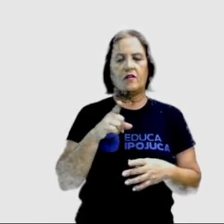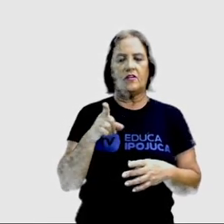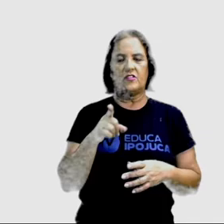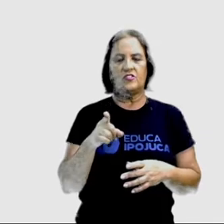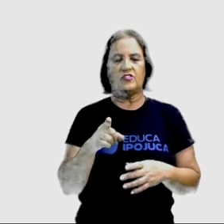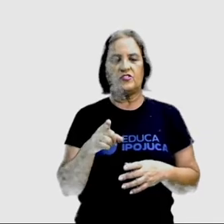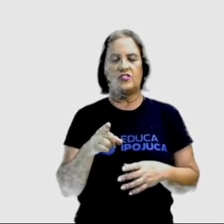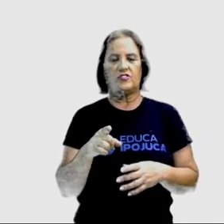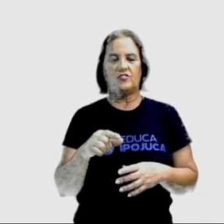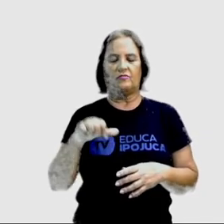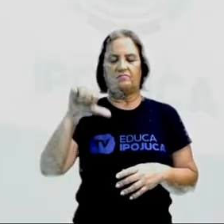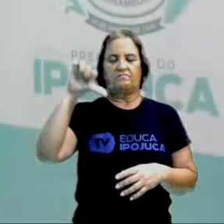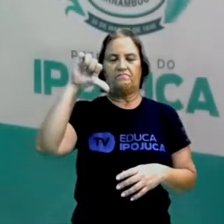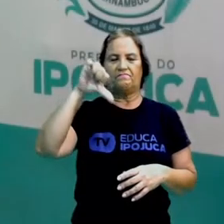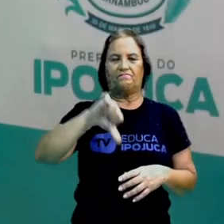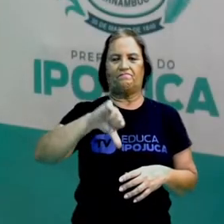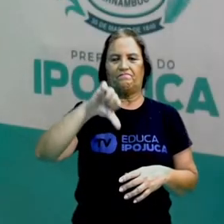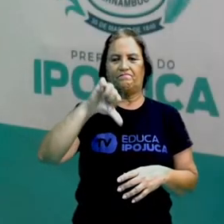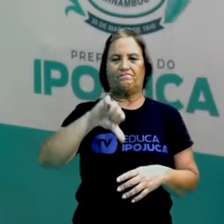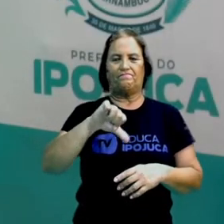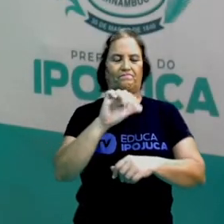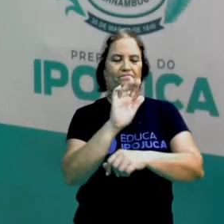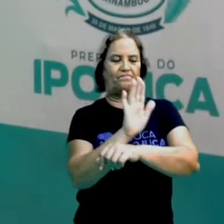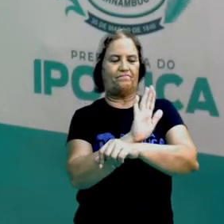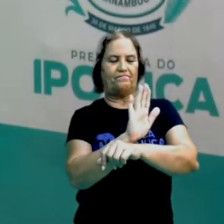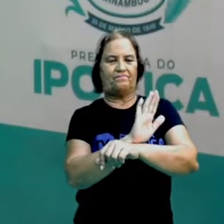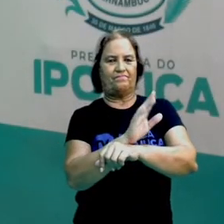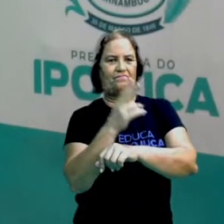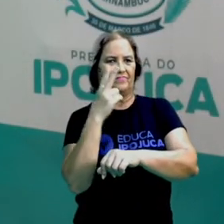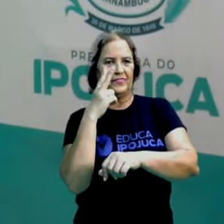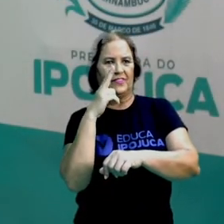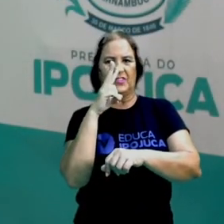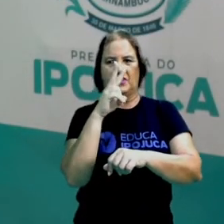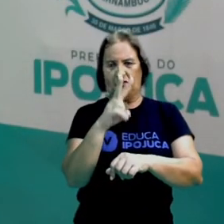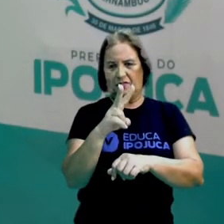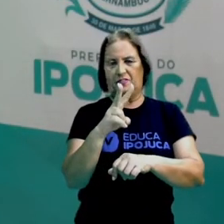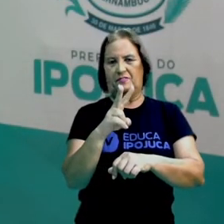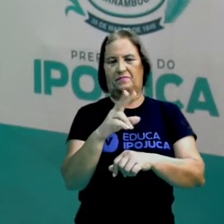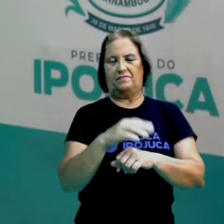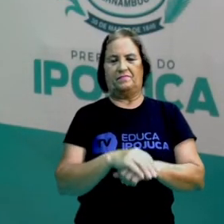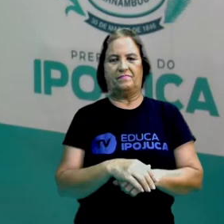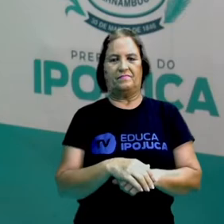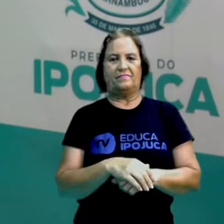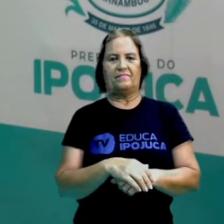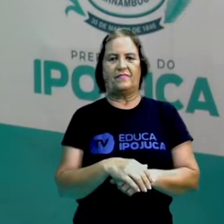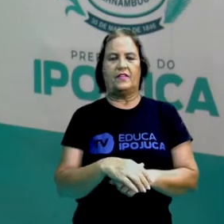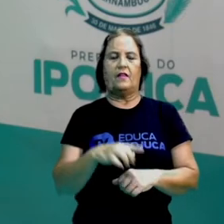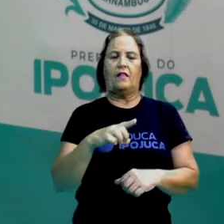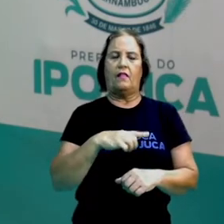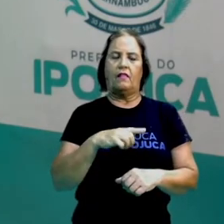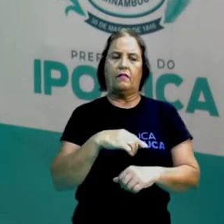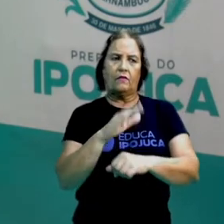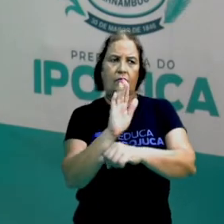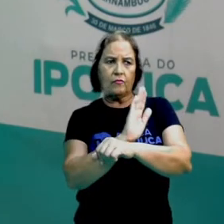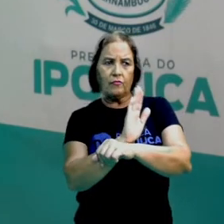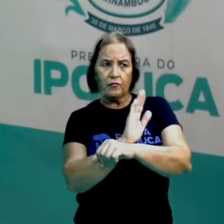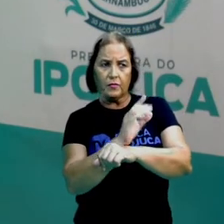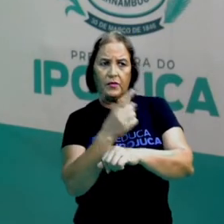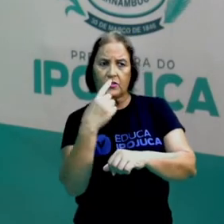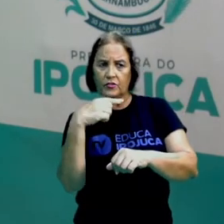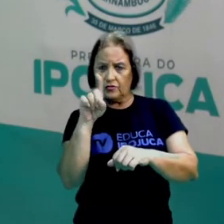pior filme que eu já vi na minha vida. Sempre tem aquele filme que a gente vai e gasta o dinheiro em vão no